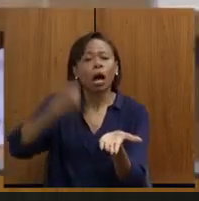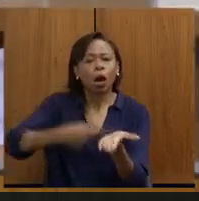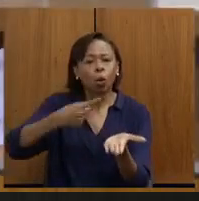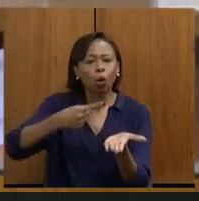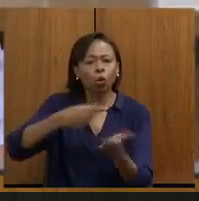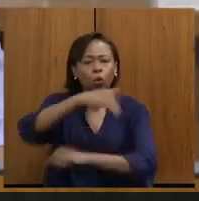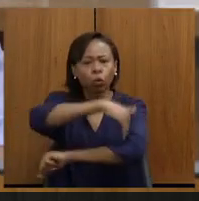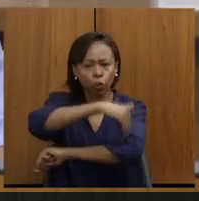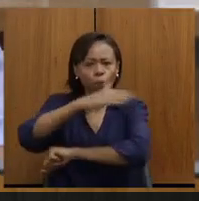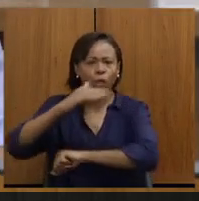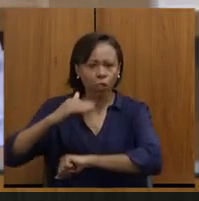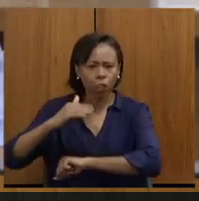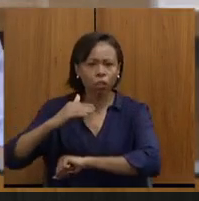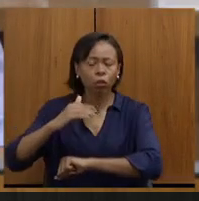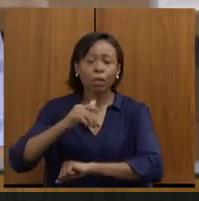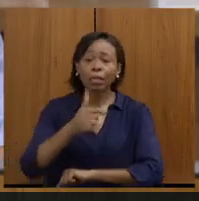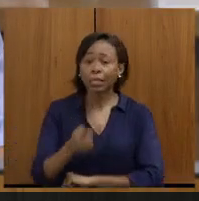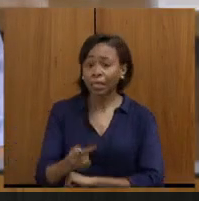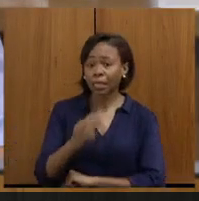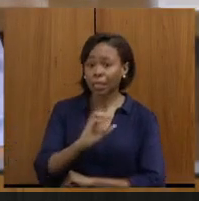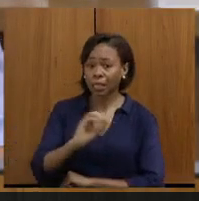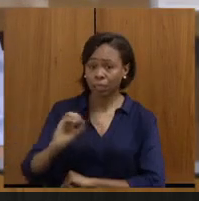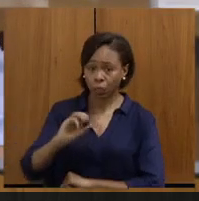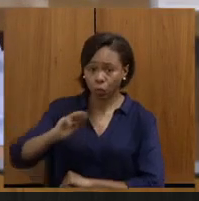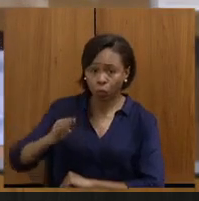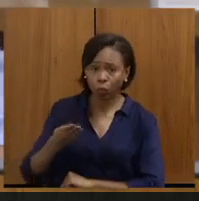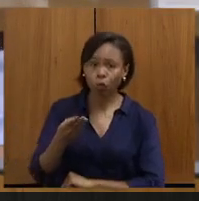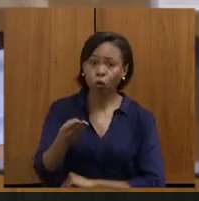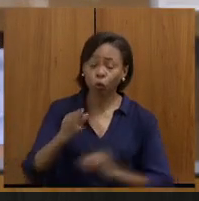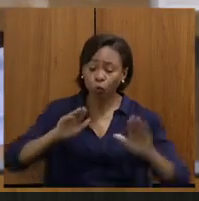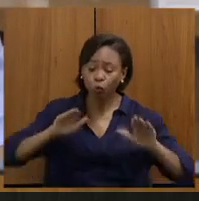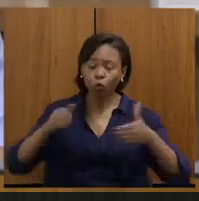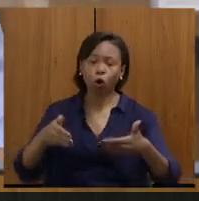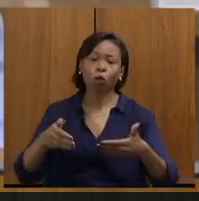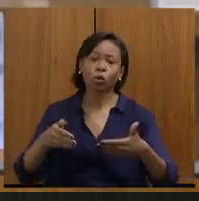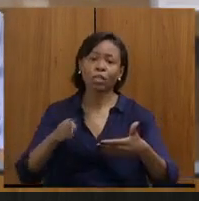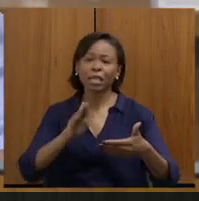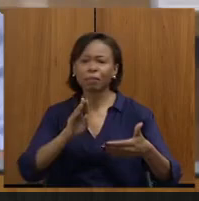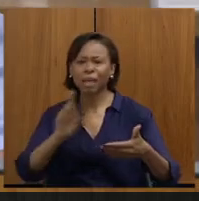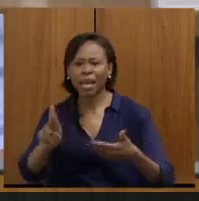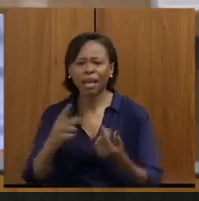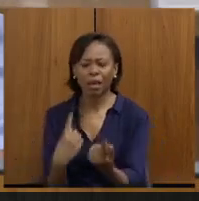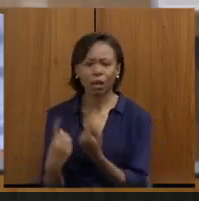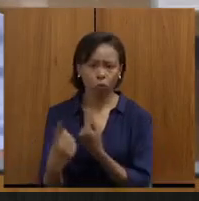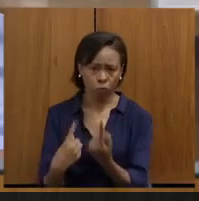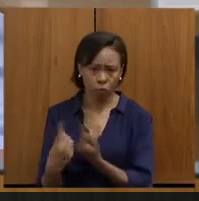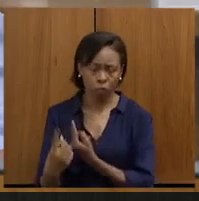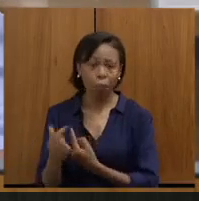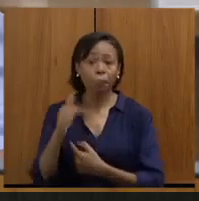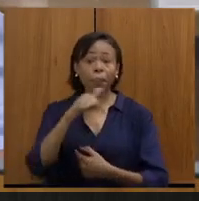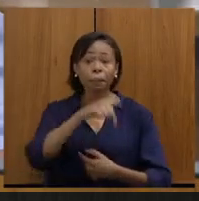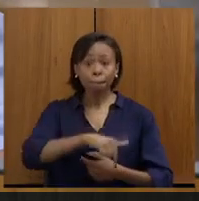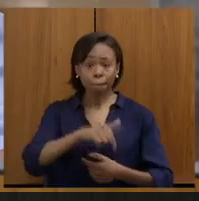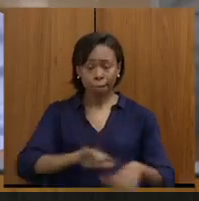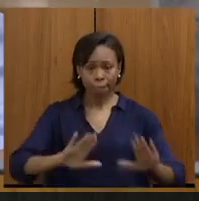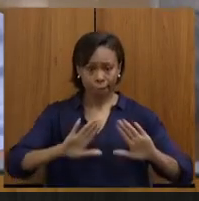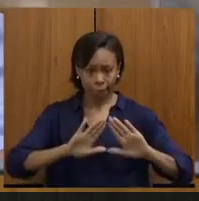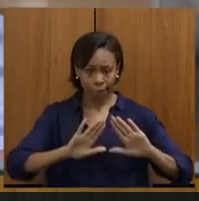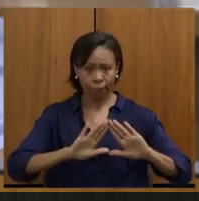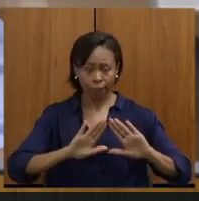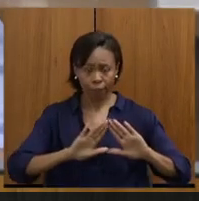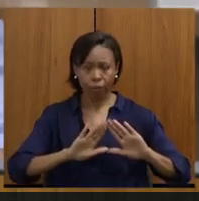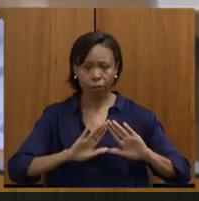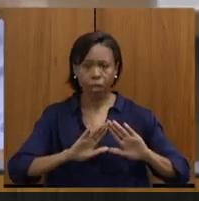que tem 700 milhões para as rodovias. Aqui na Assembleia, está aqui o